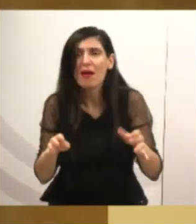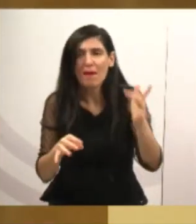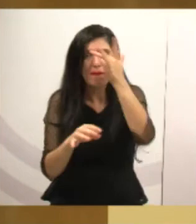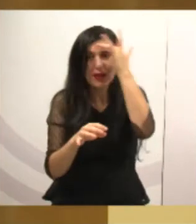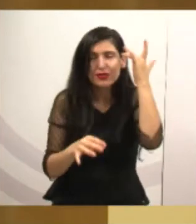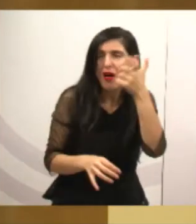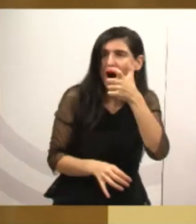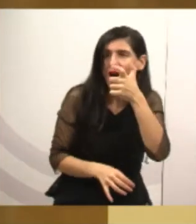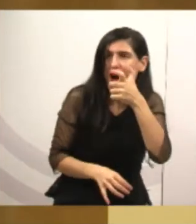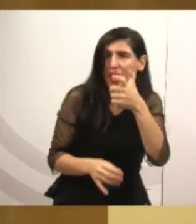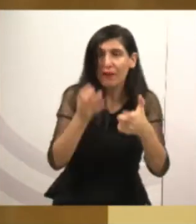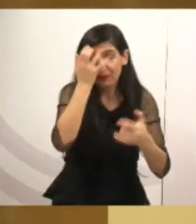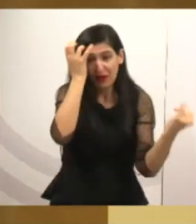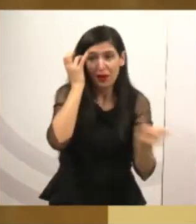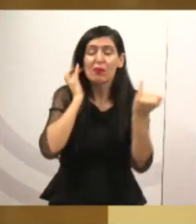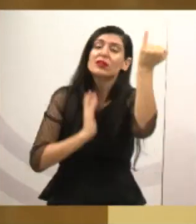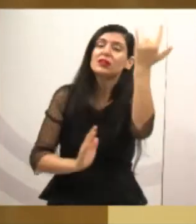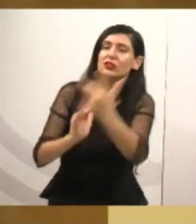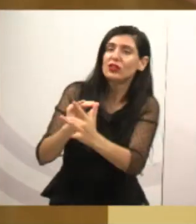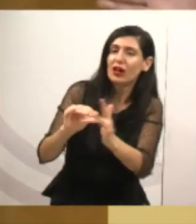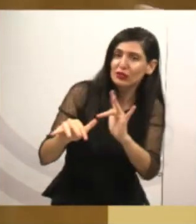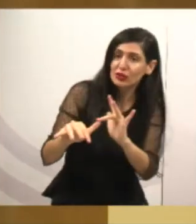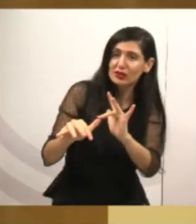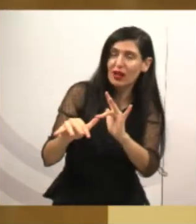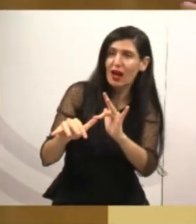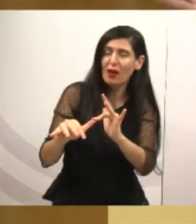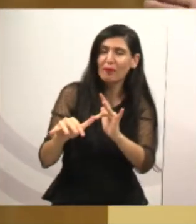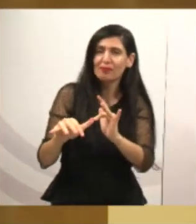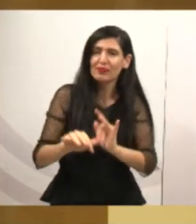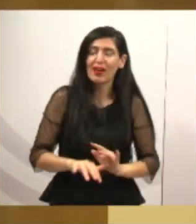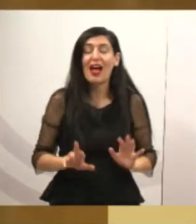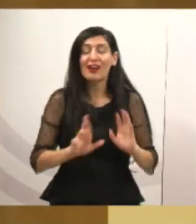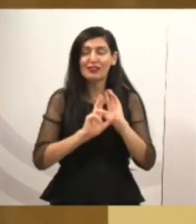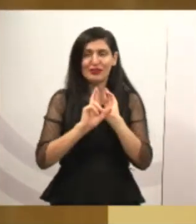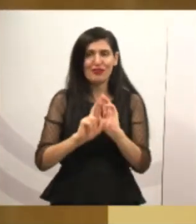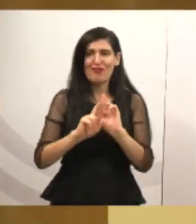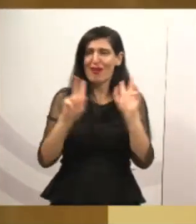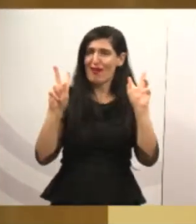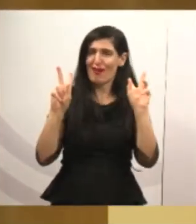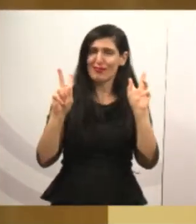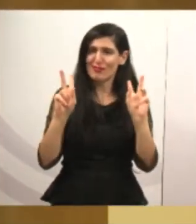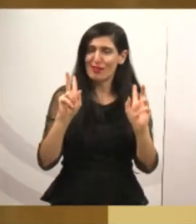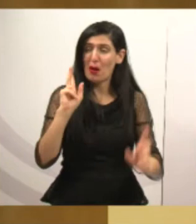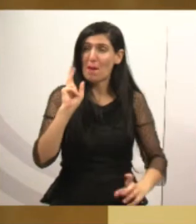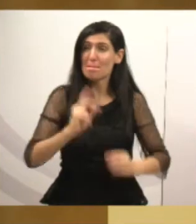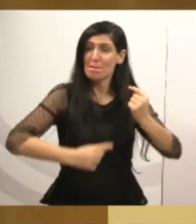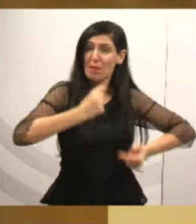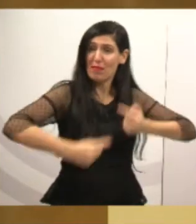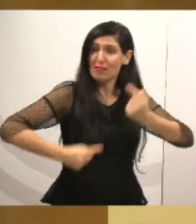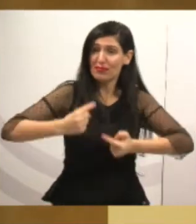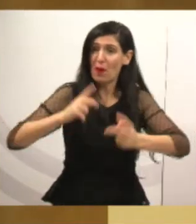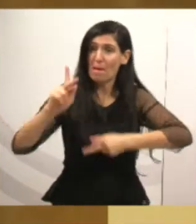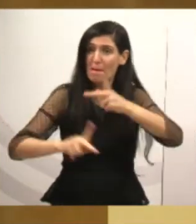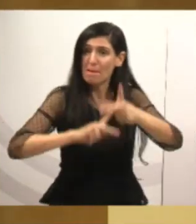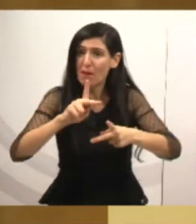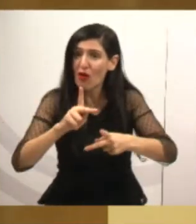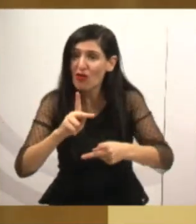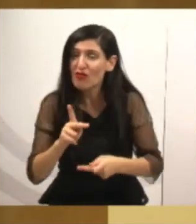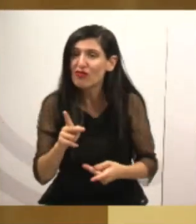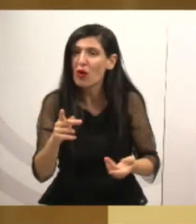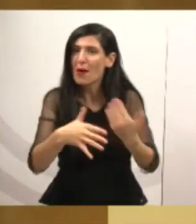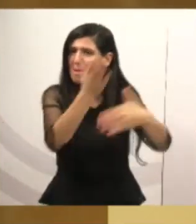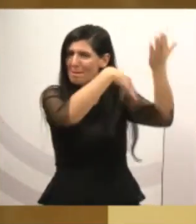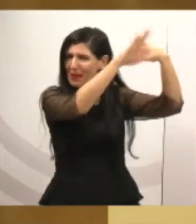importante. As redes sociais, hoje, dêem uma conotação diferente para a nossa política, porque o povo, não é mais aquele povo de